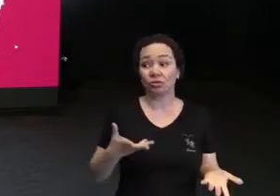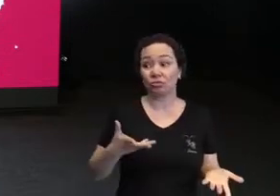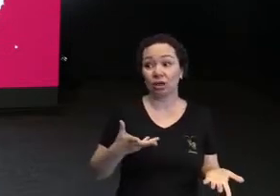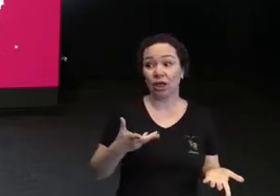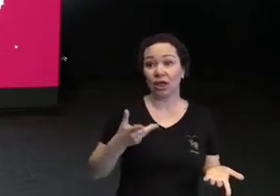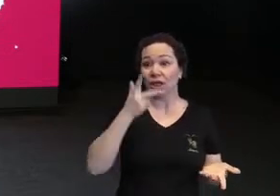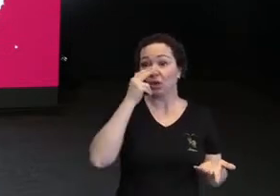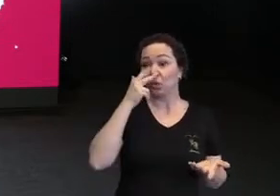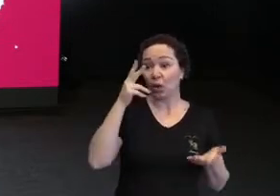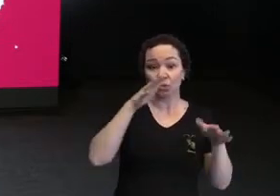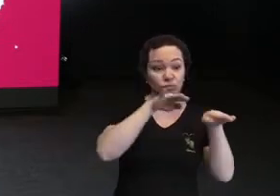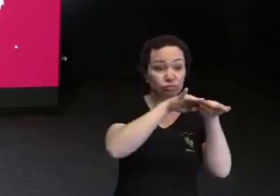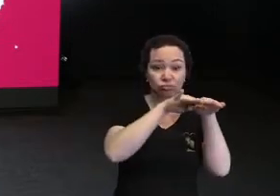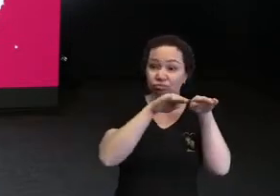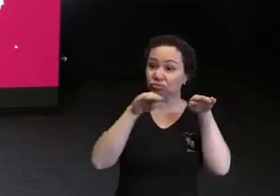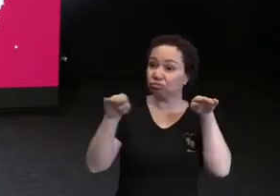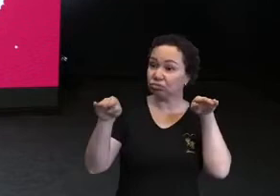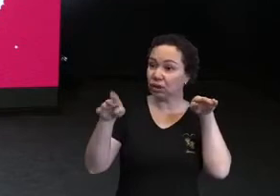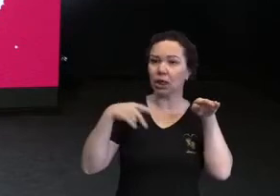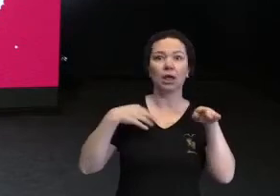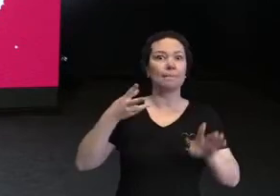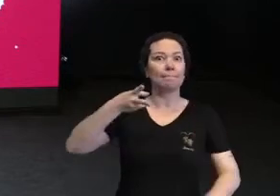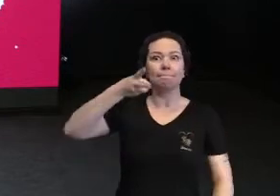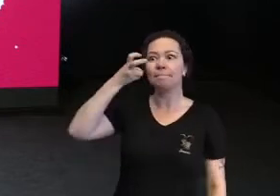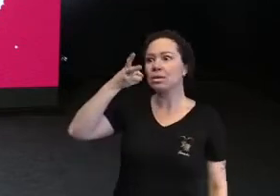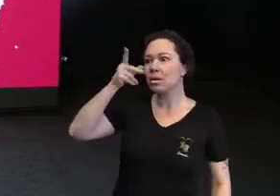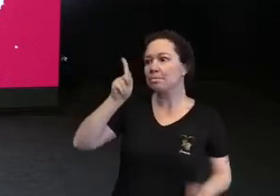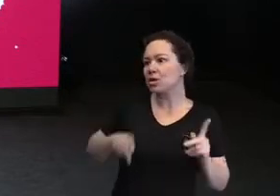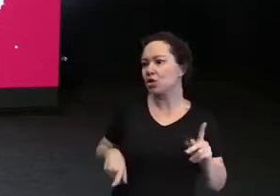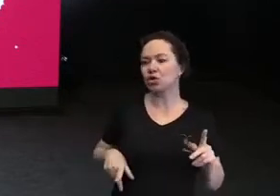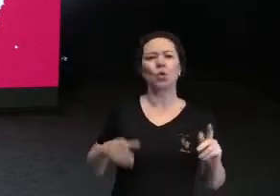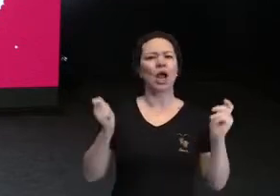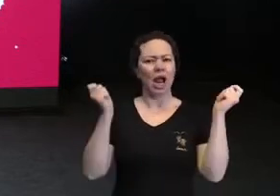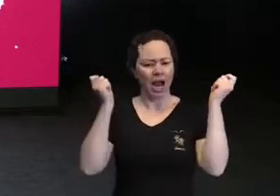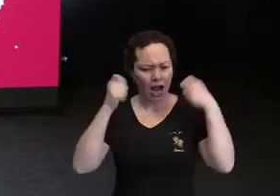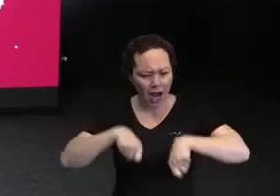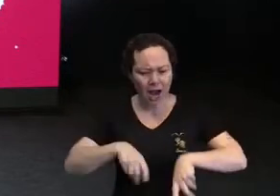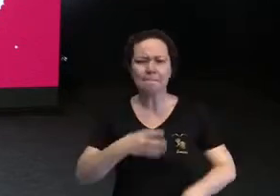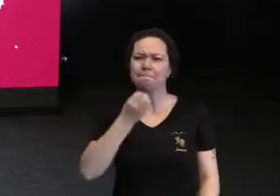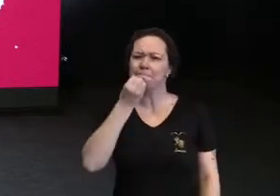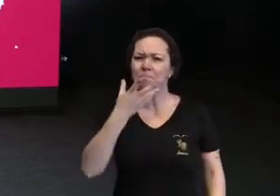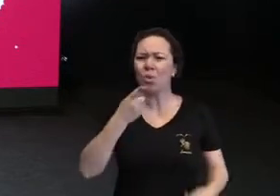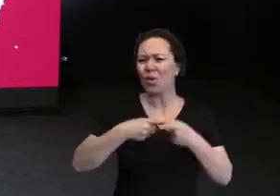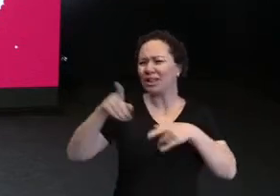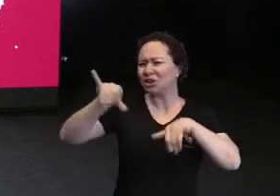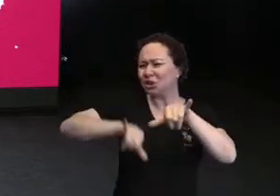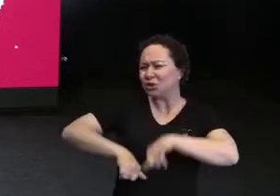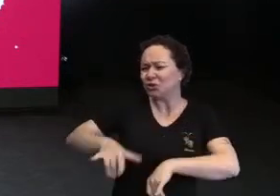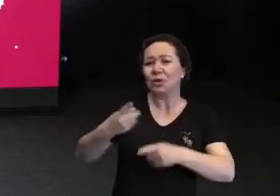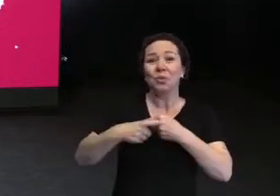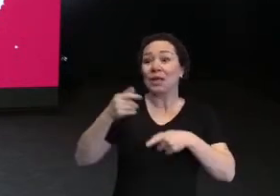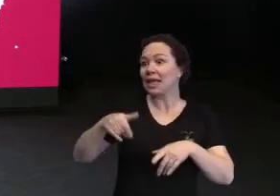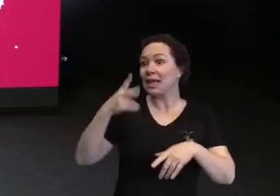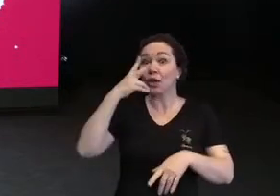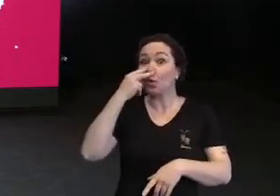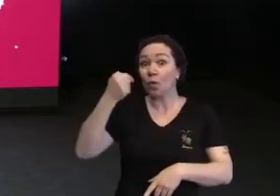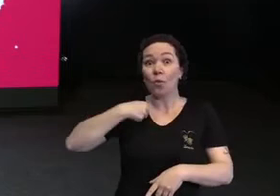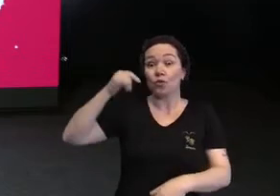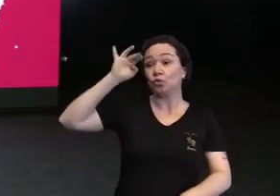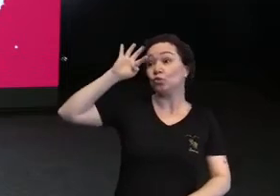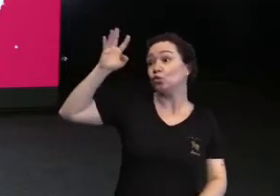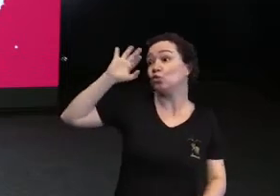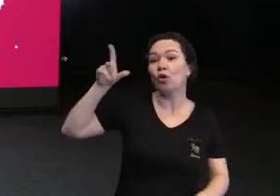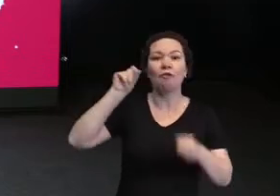aí, eu vi um monte de gente com muito talento, sofrendo mesmo, porque assim como eu, era o sonho delas de fazer o que elas